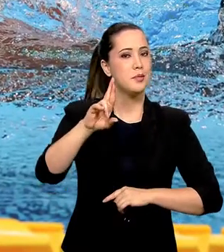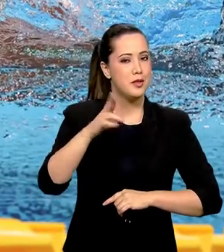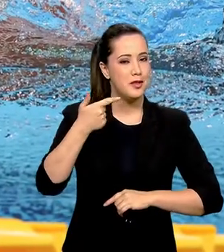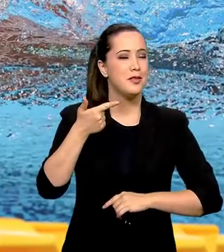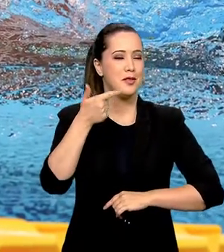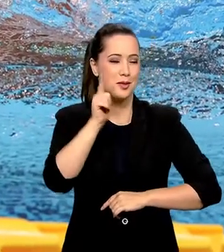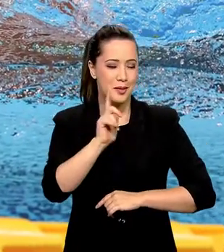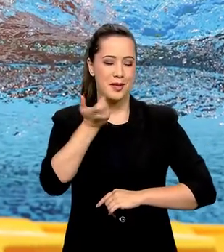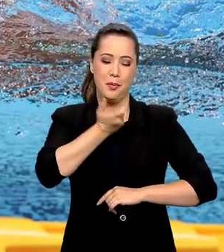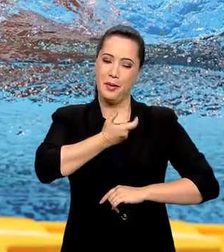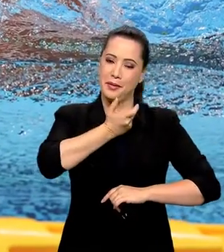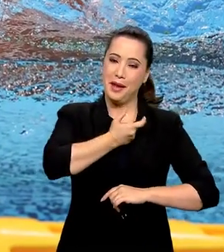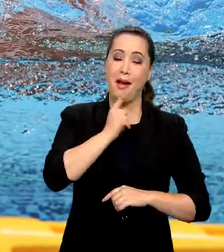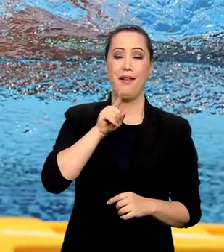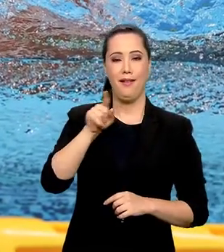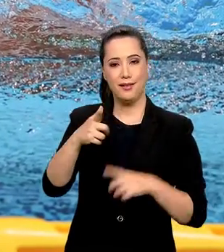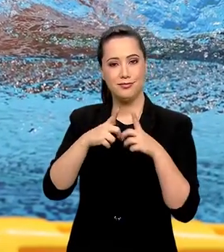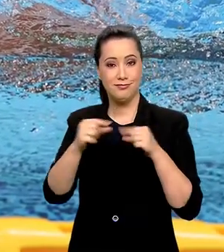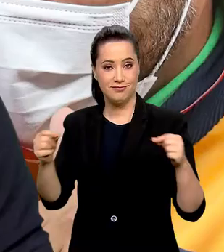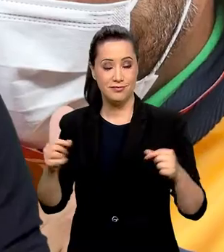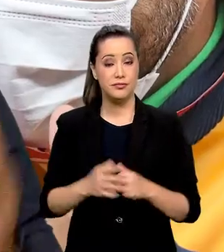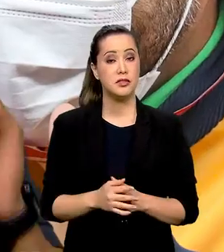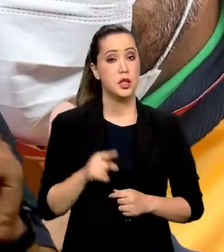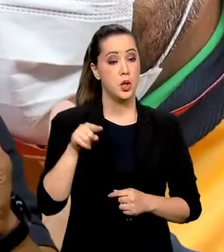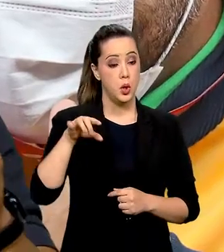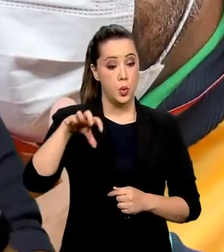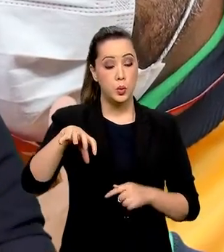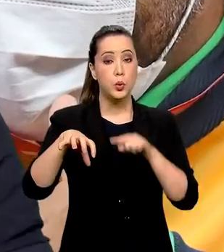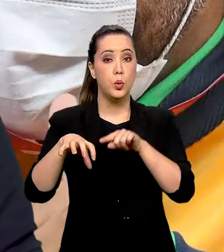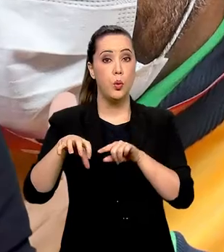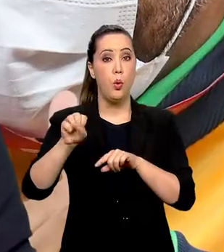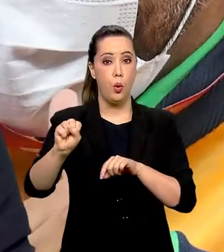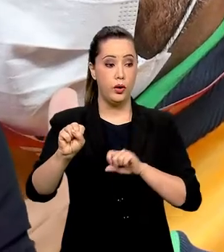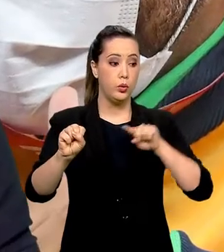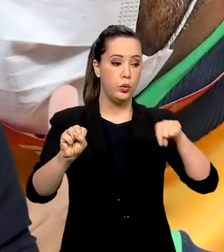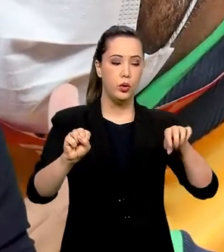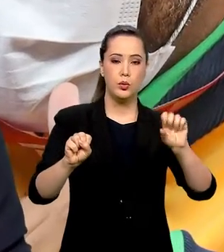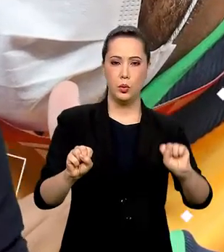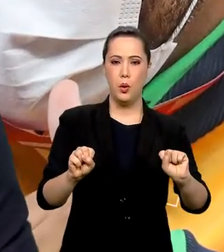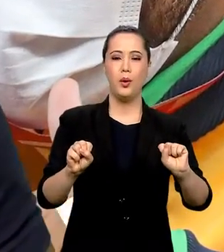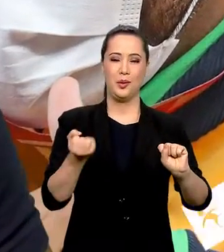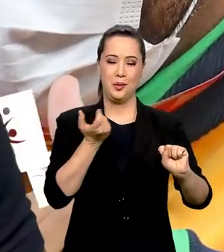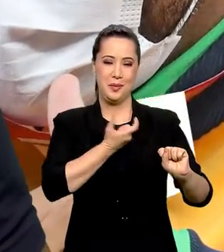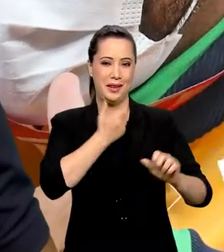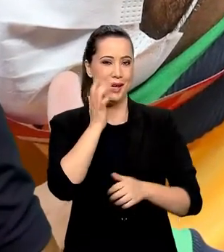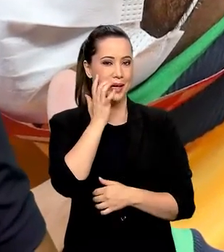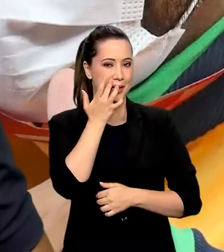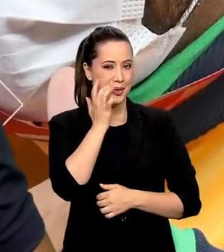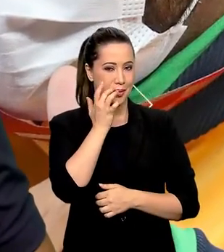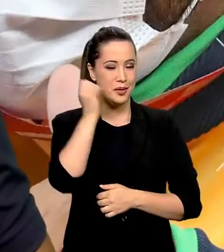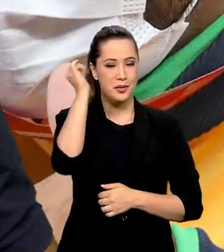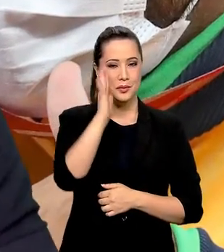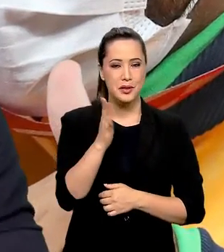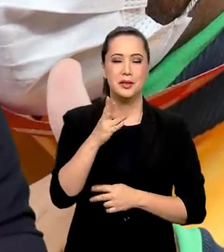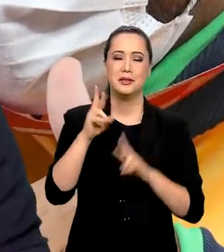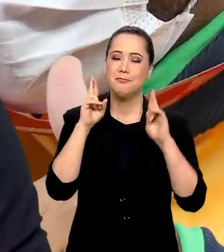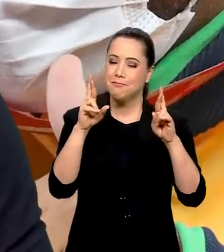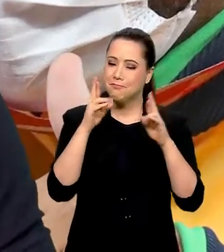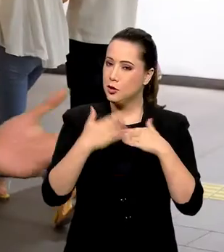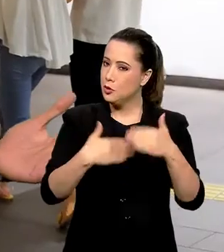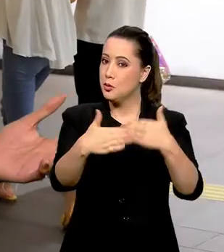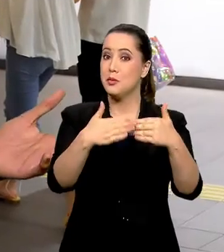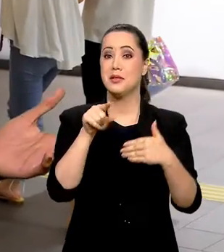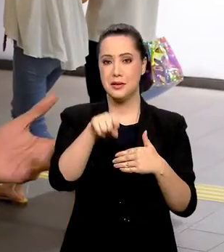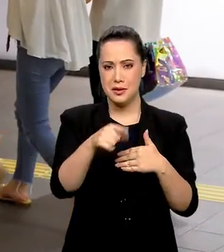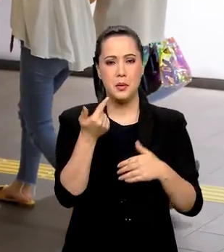grande campanha que o Brasil vem fazendo lá em Tóquio, hein? Cada um já rendeu 8 medalhas de ouro para o Brasil e tomara que continue